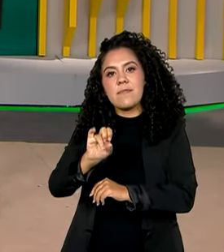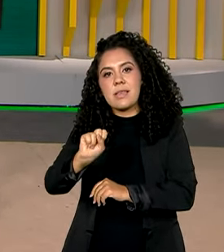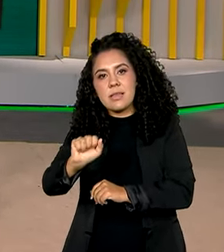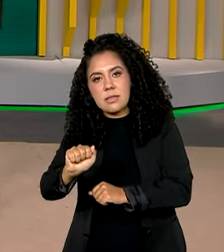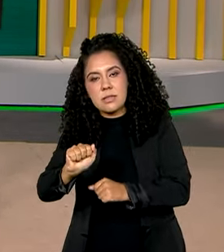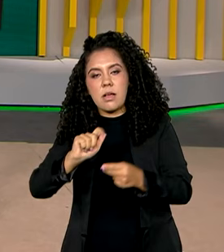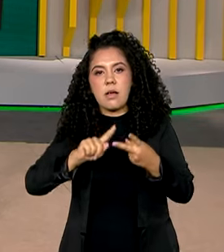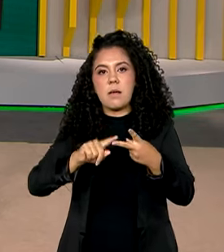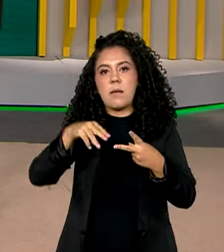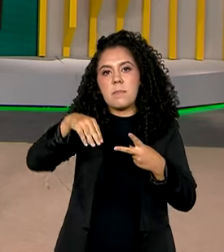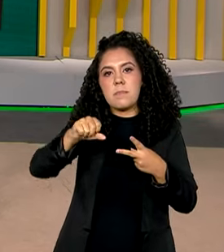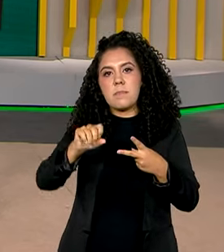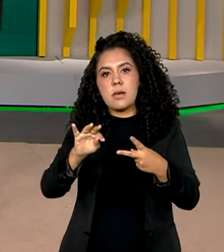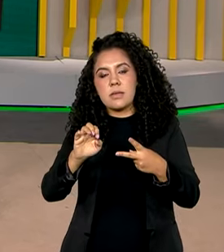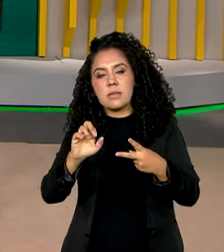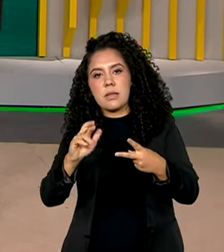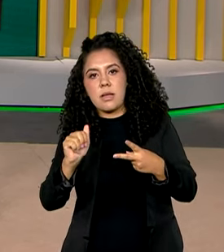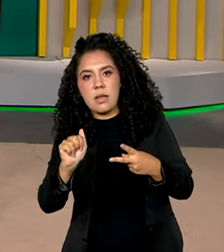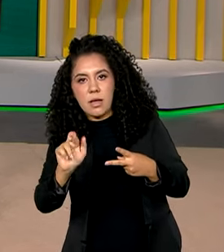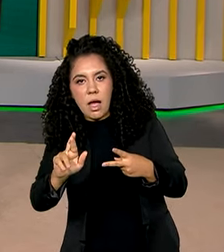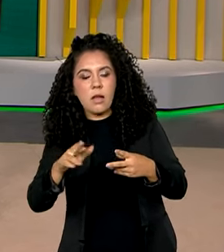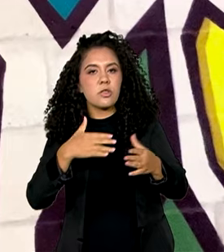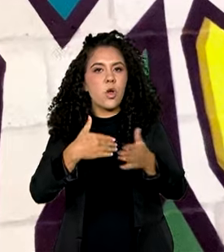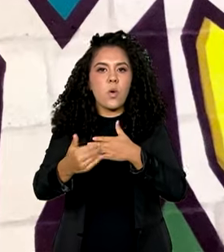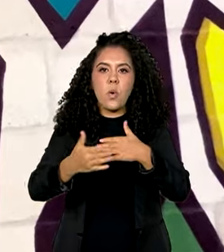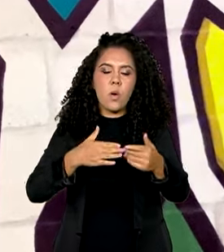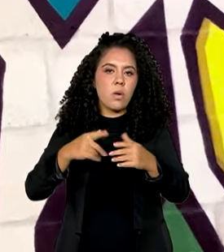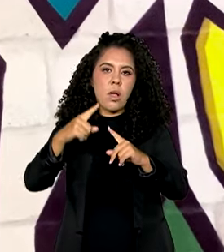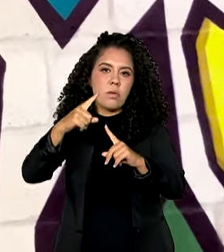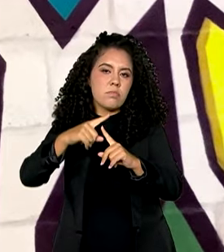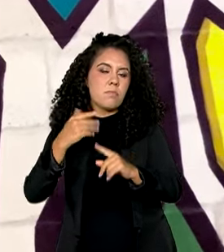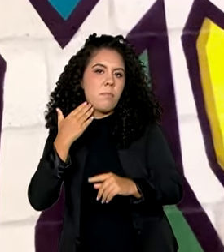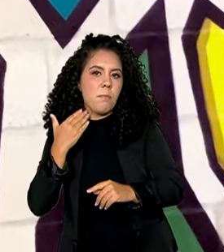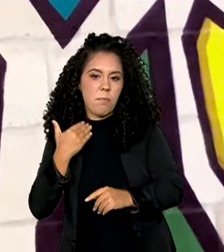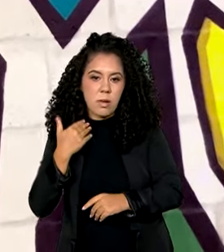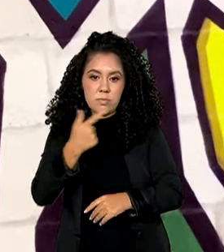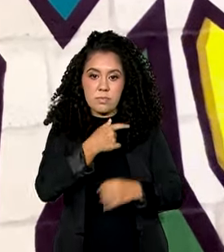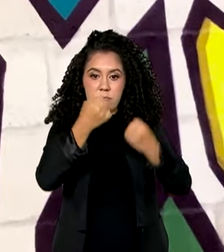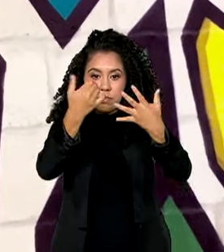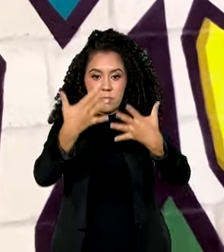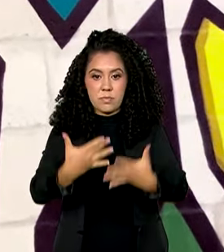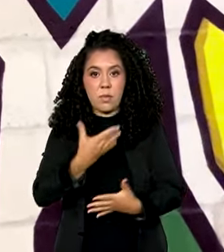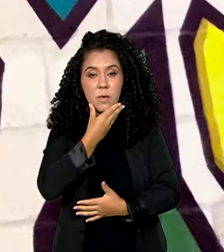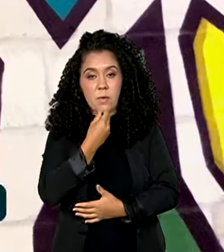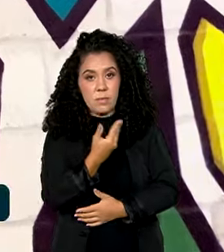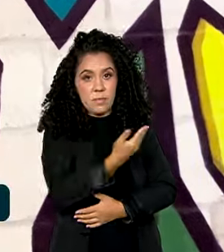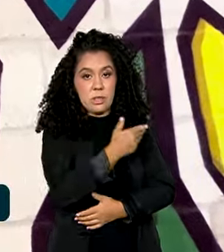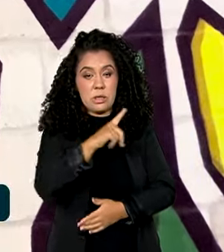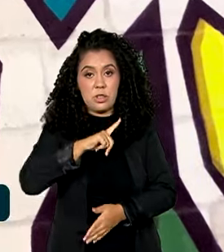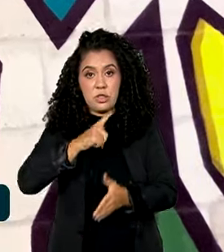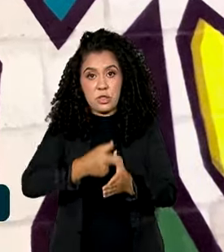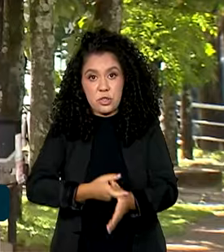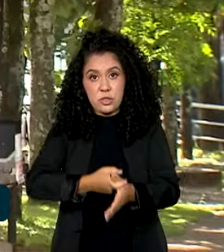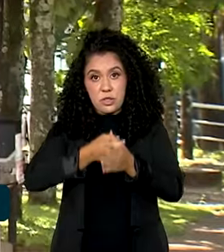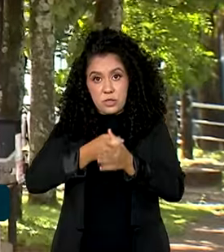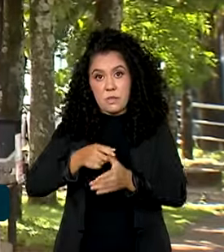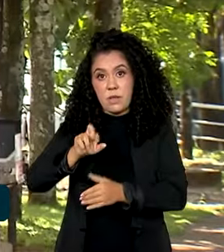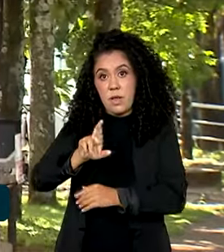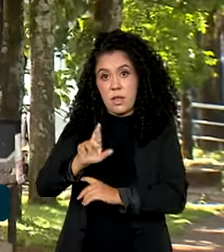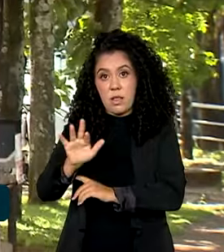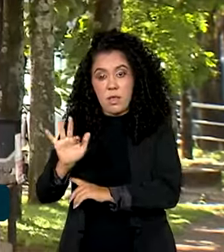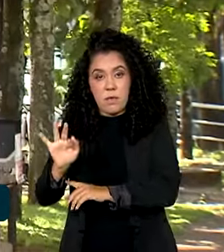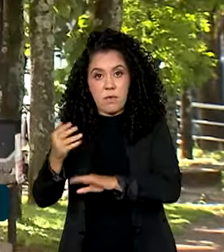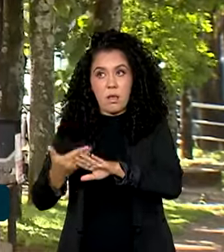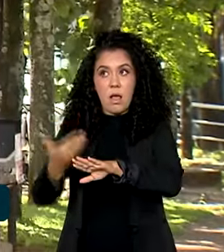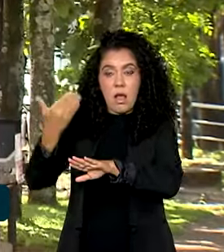e Amex de qualquer instituição financeira. Marcos Fernando tinha dívidas com a Receita Federal. À